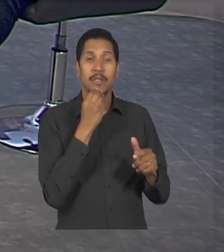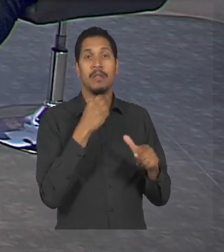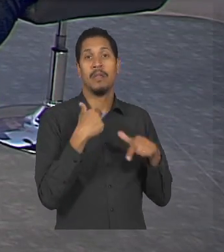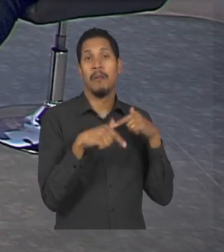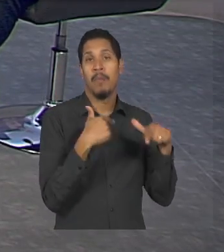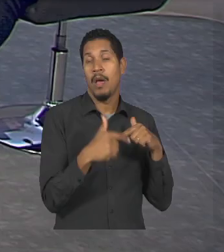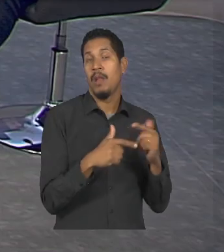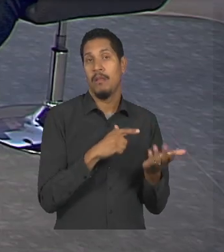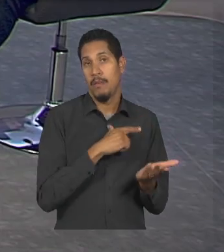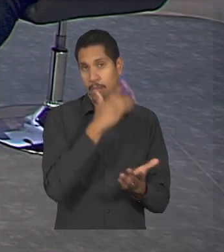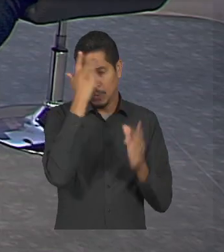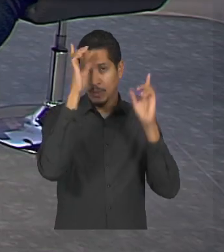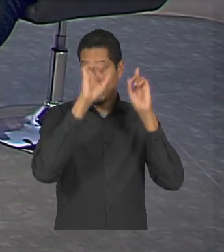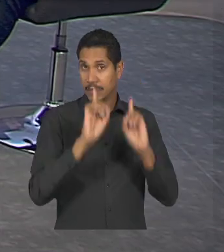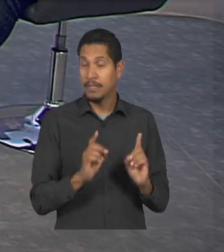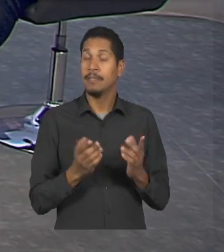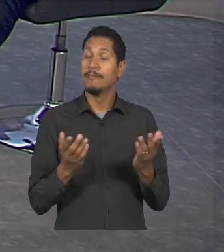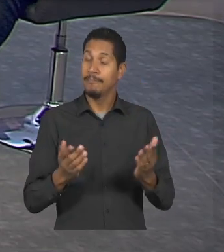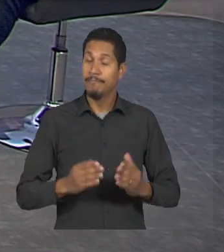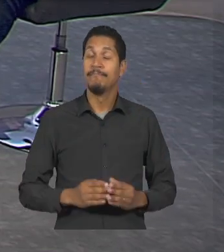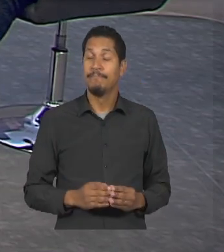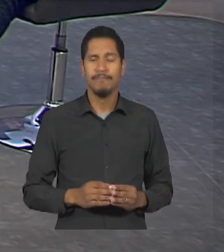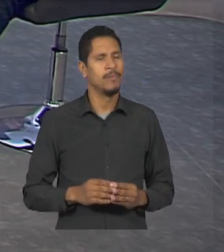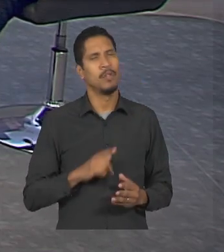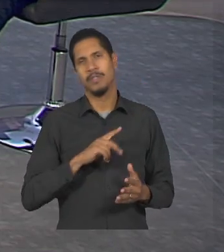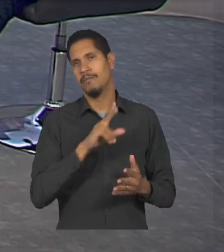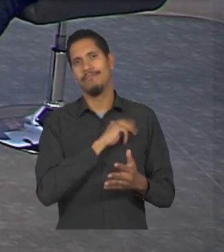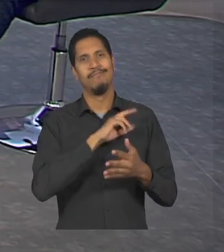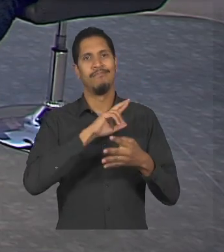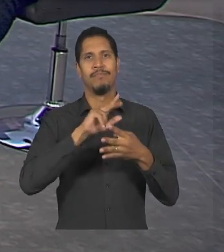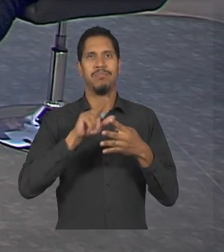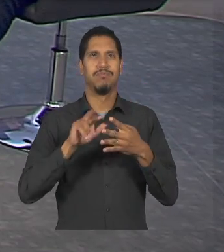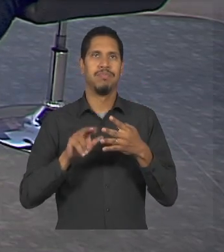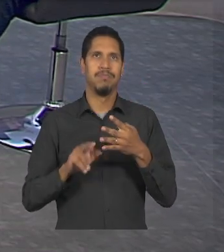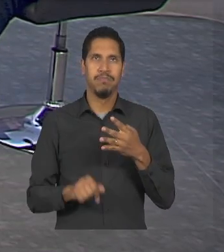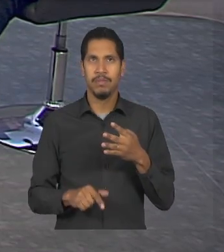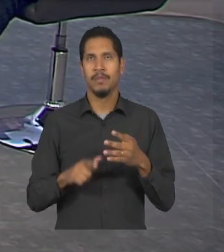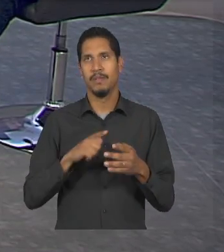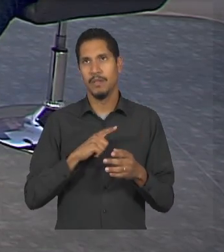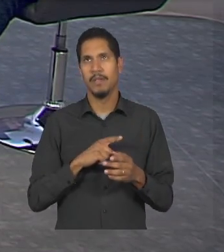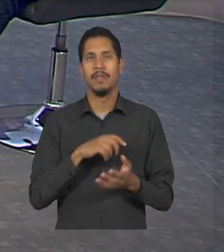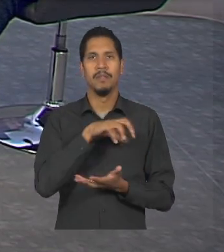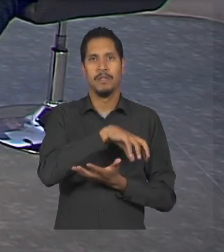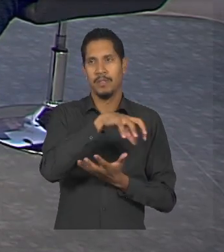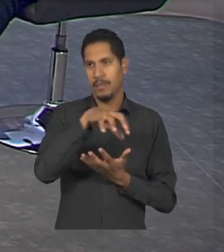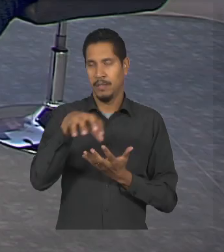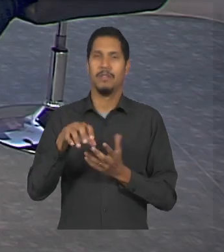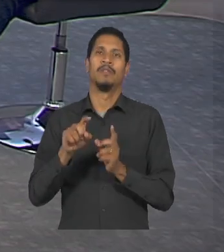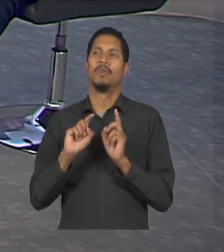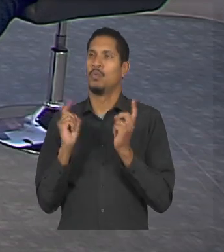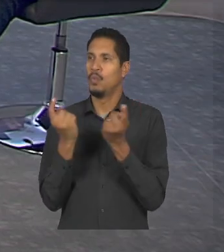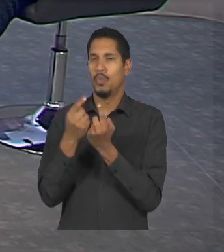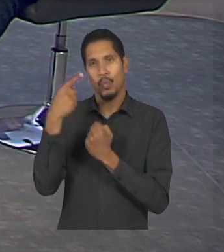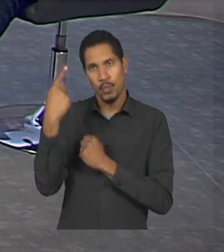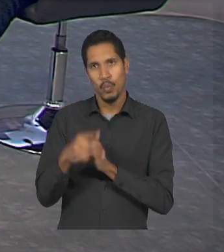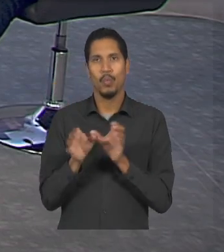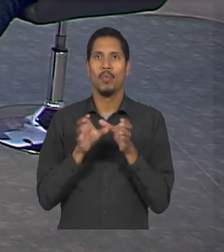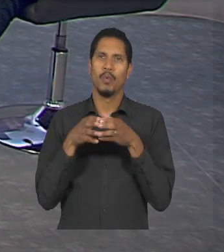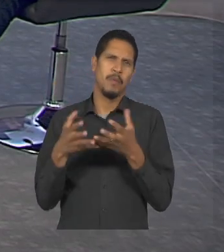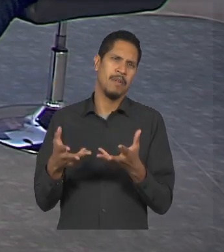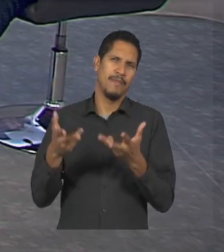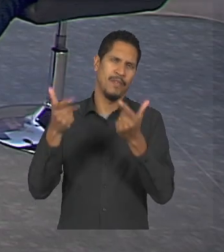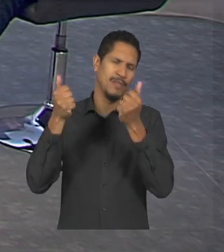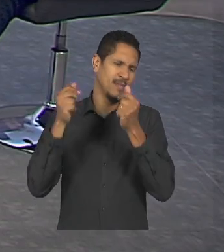deficiência e enfim diversas diversos setores que se reuniram aqui nessa conferência foi